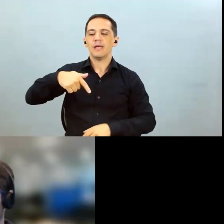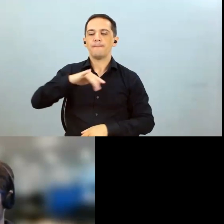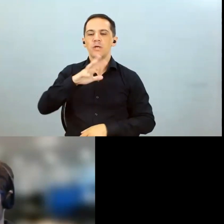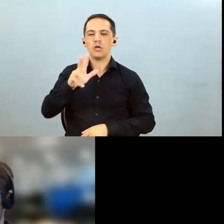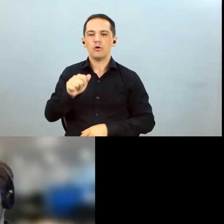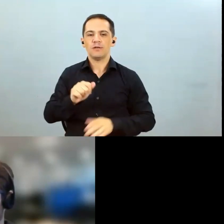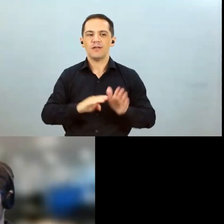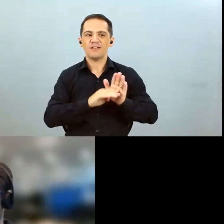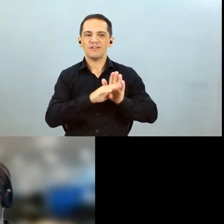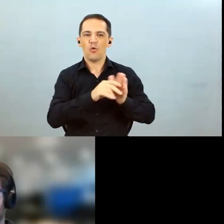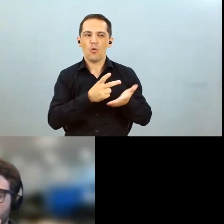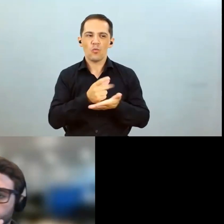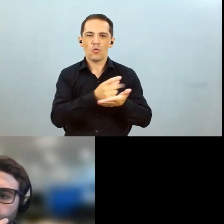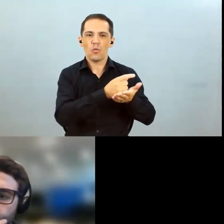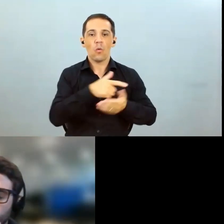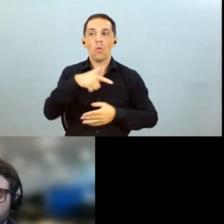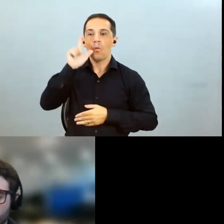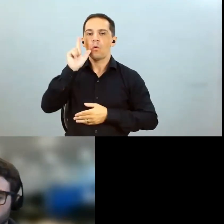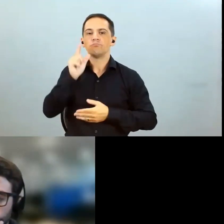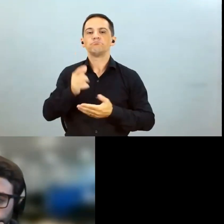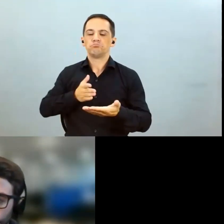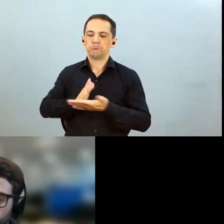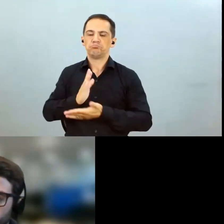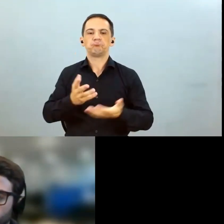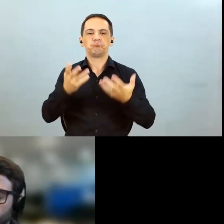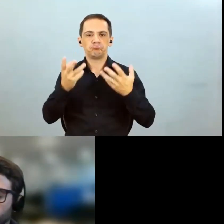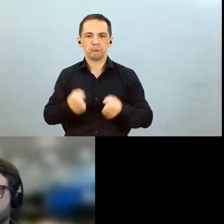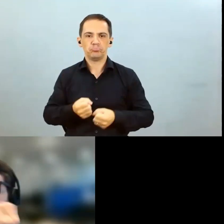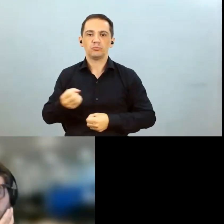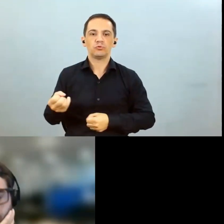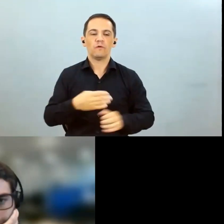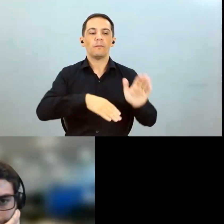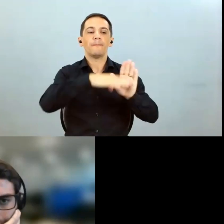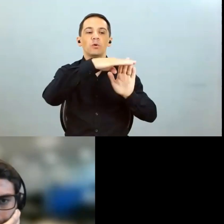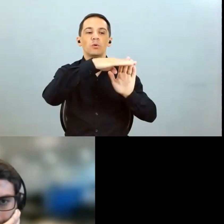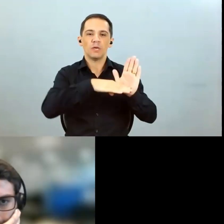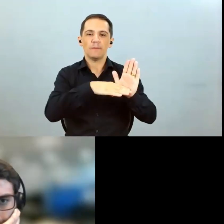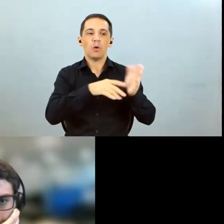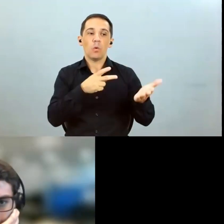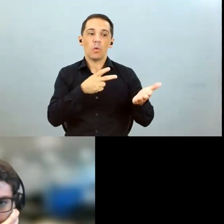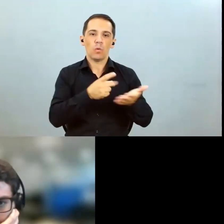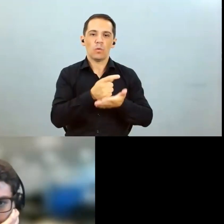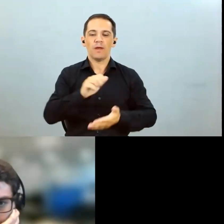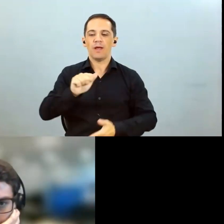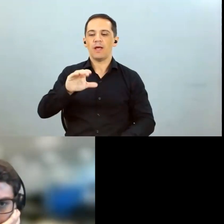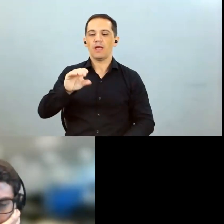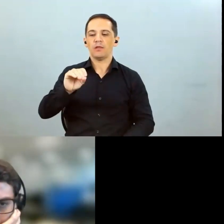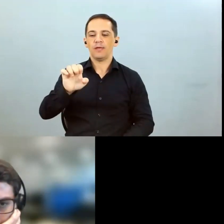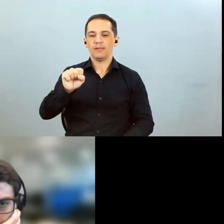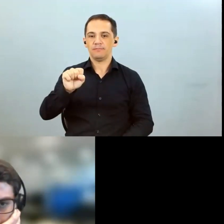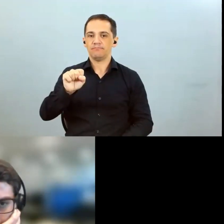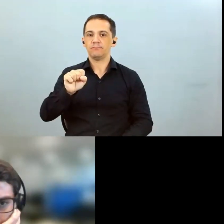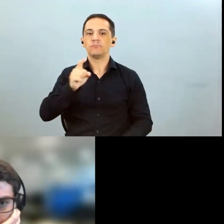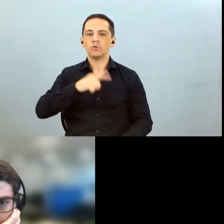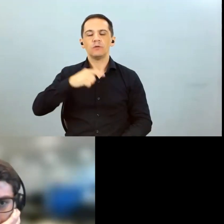hoje ou ontem aprovamos e já aprovamos um novo programa da recompra de ações que hoje é uma é uma bela alocação de capital